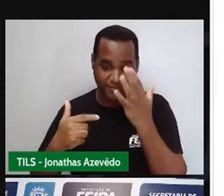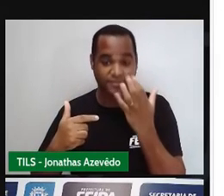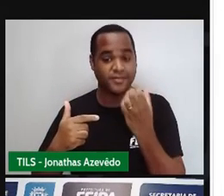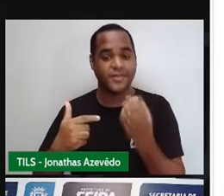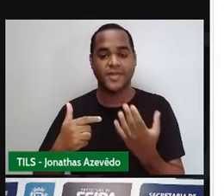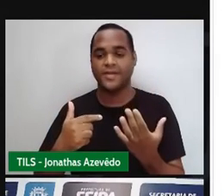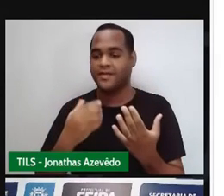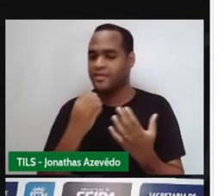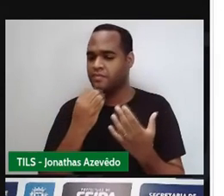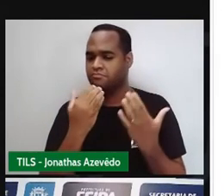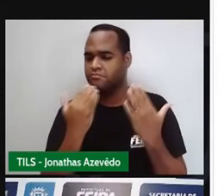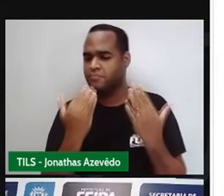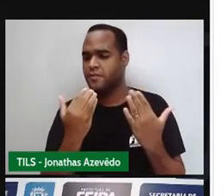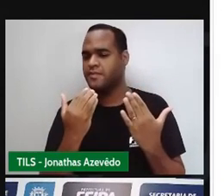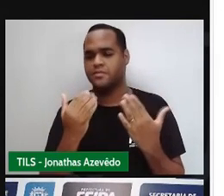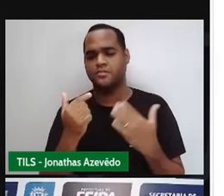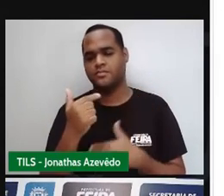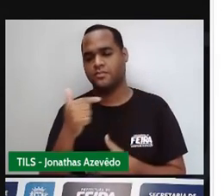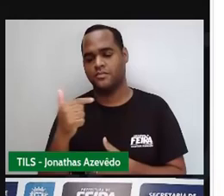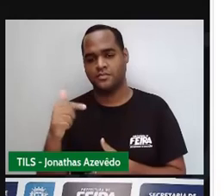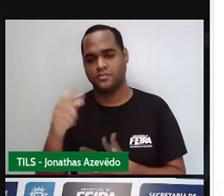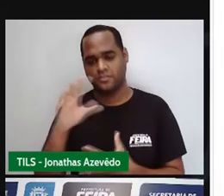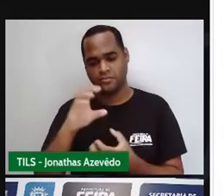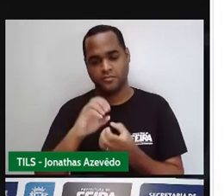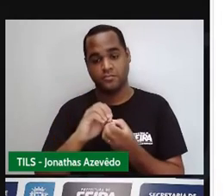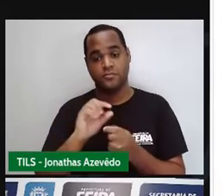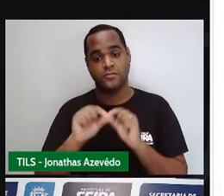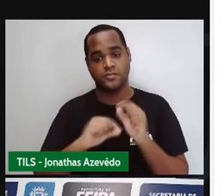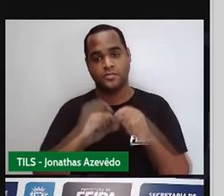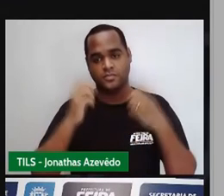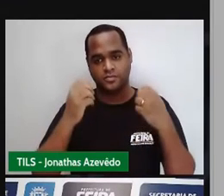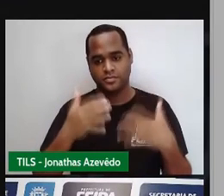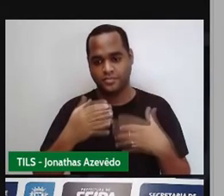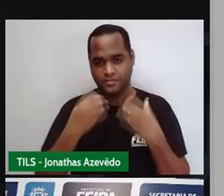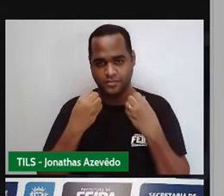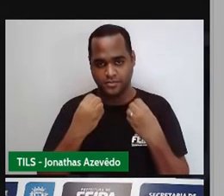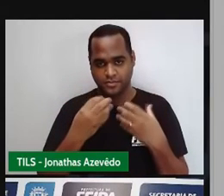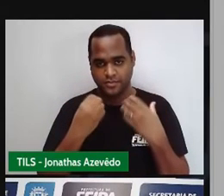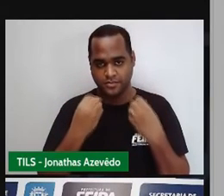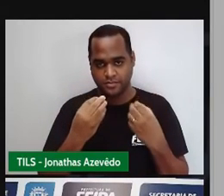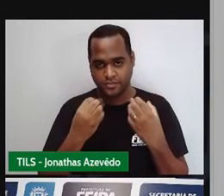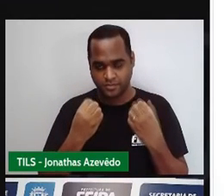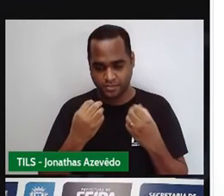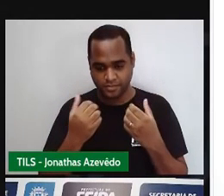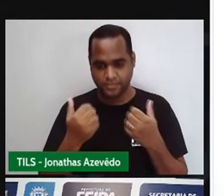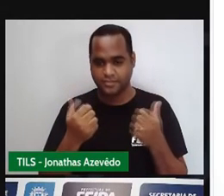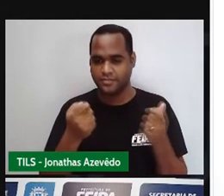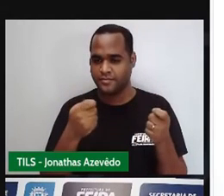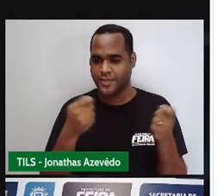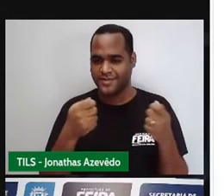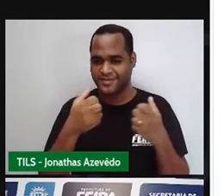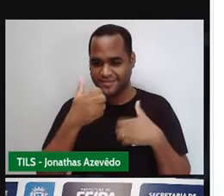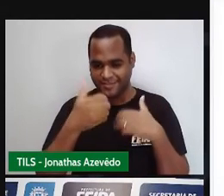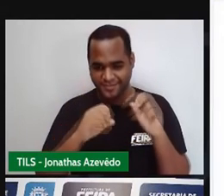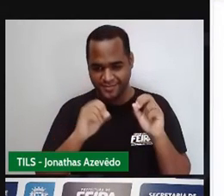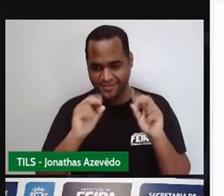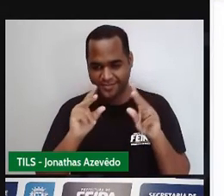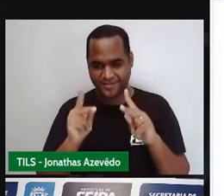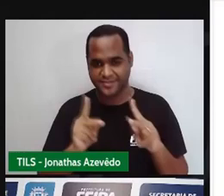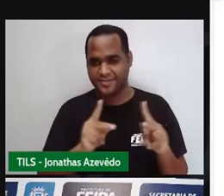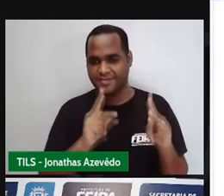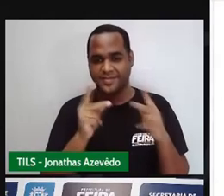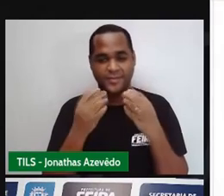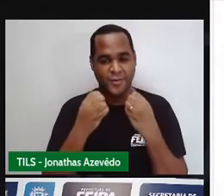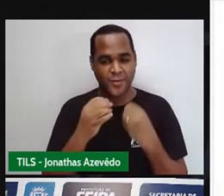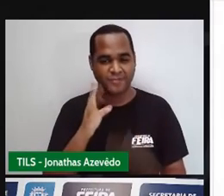dúvidas sobre isso tá bom? bacana bacana até aqui bacana que